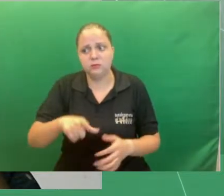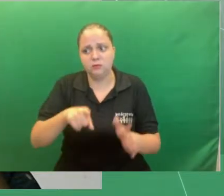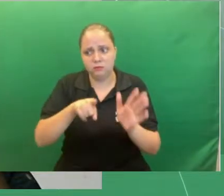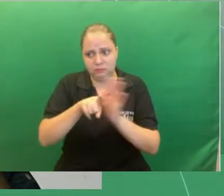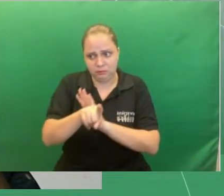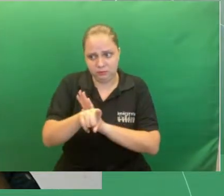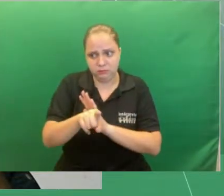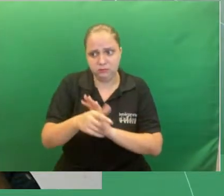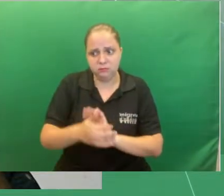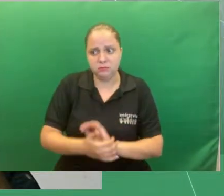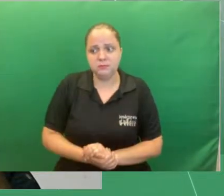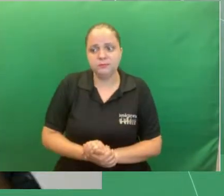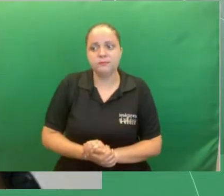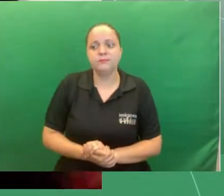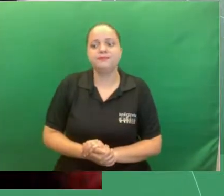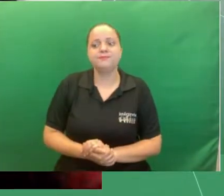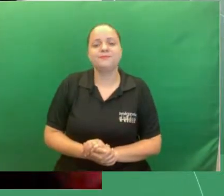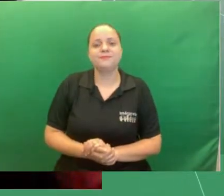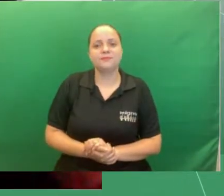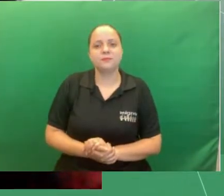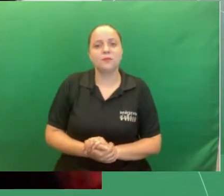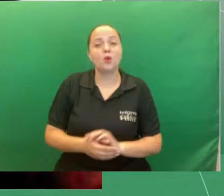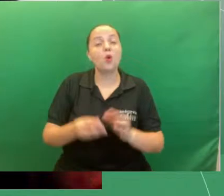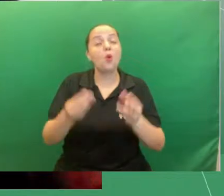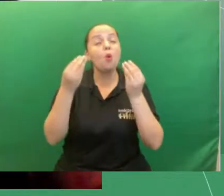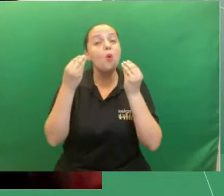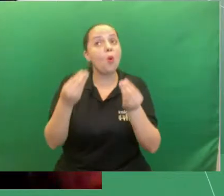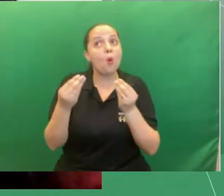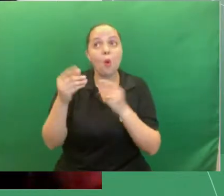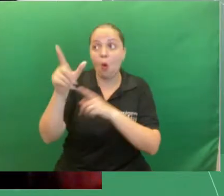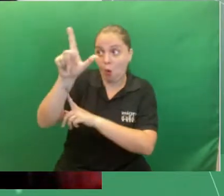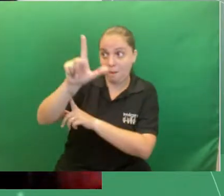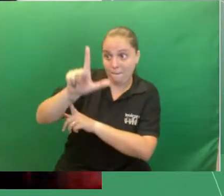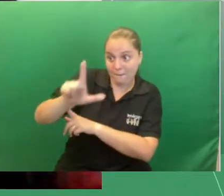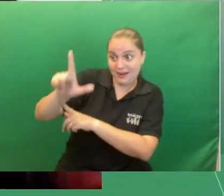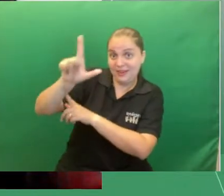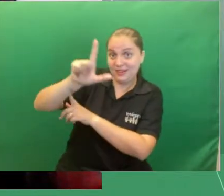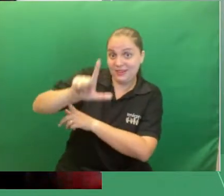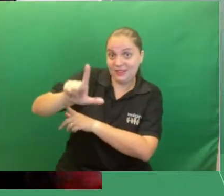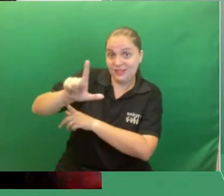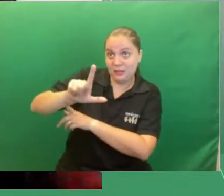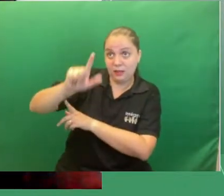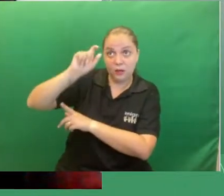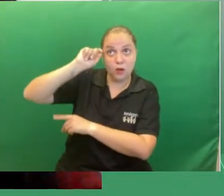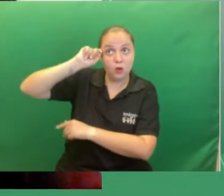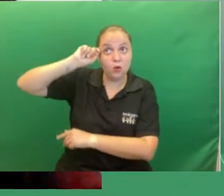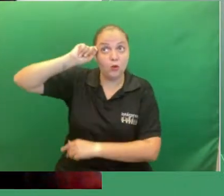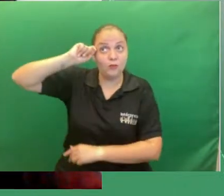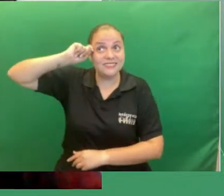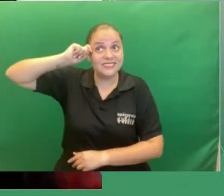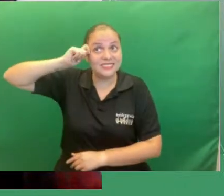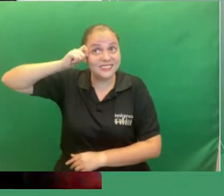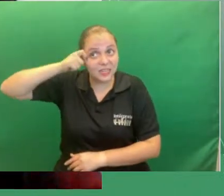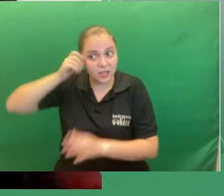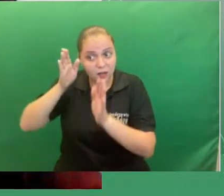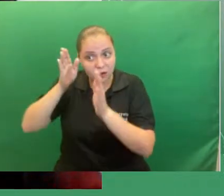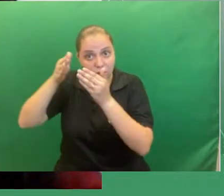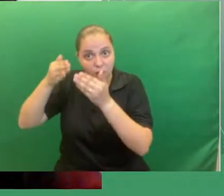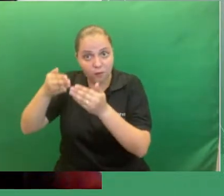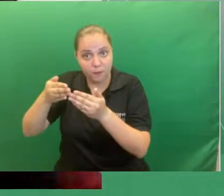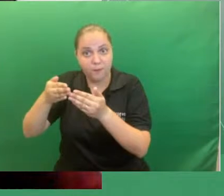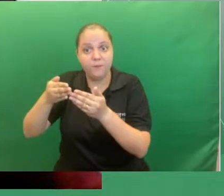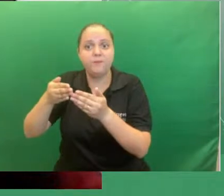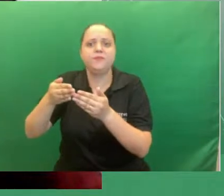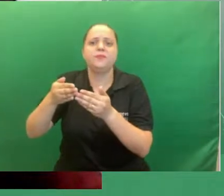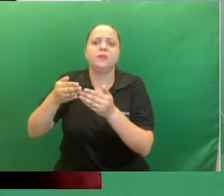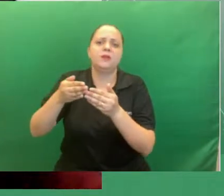Sim claro como a literatura negra pode ter mais espaço nos livros didáticos e metodologia dos